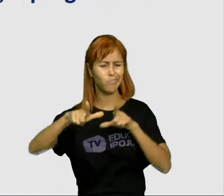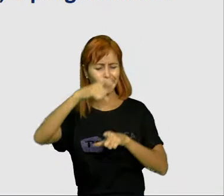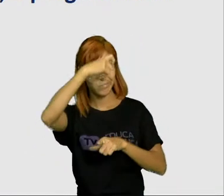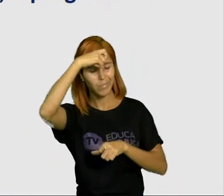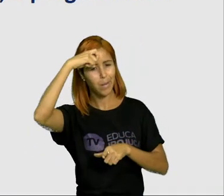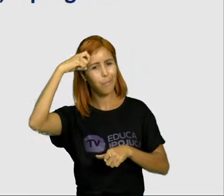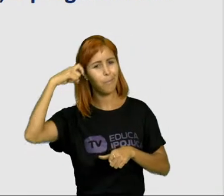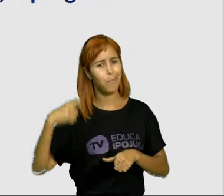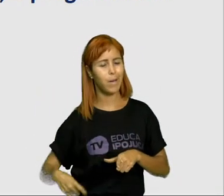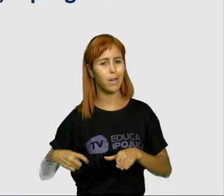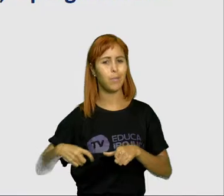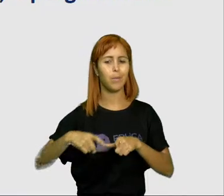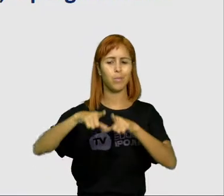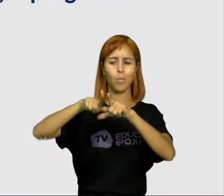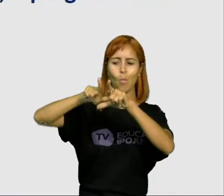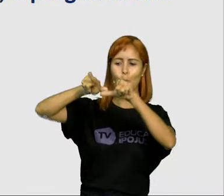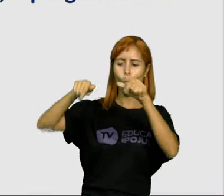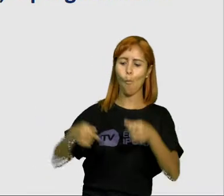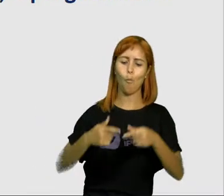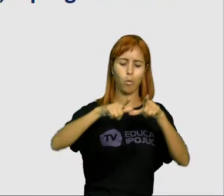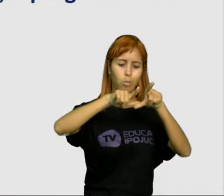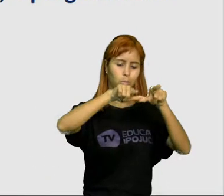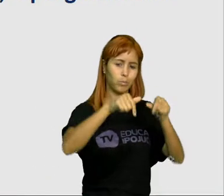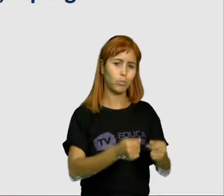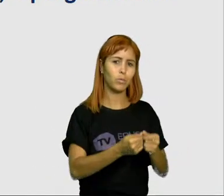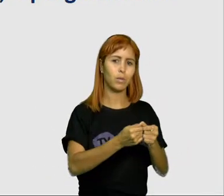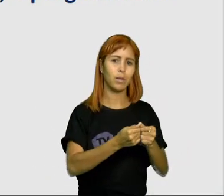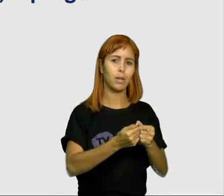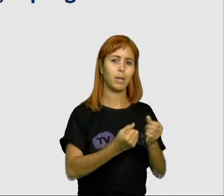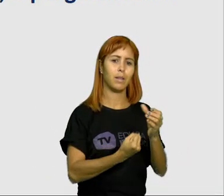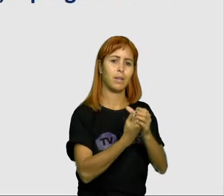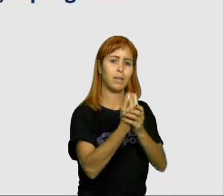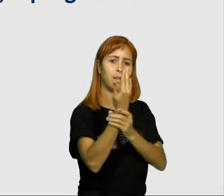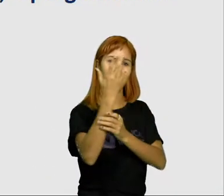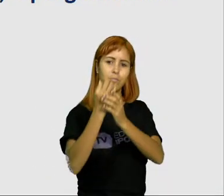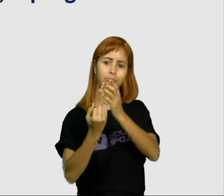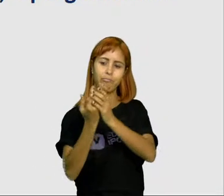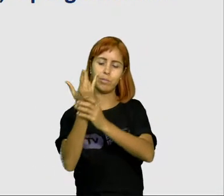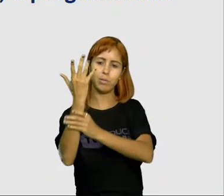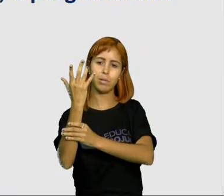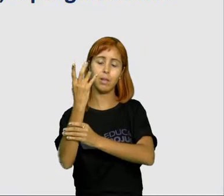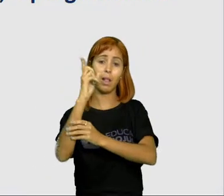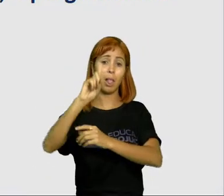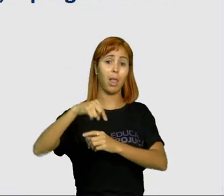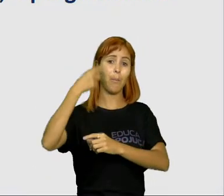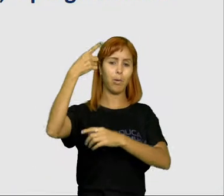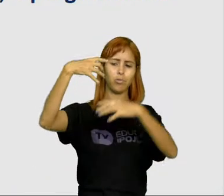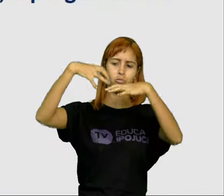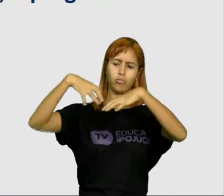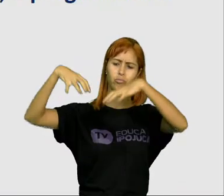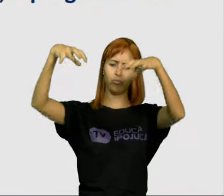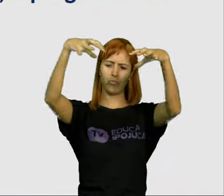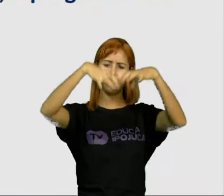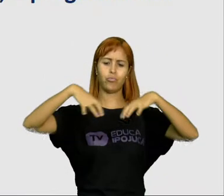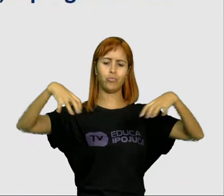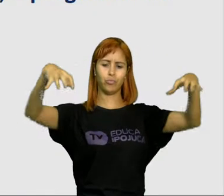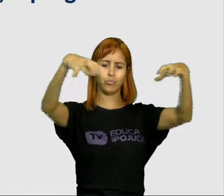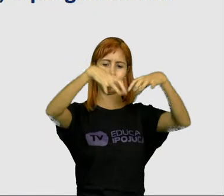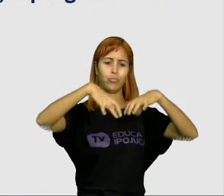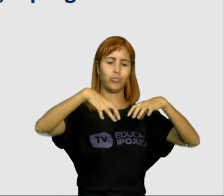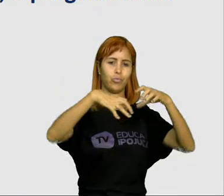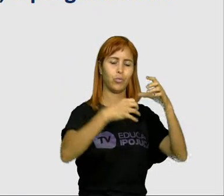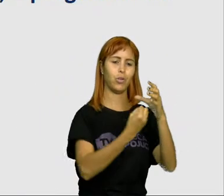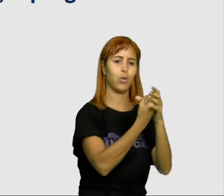para secar suas reservas de trigo. Depois de uma chuvarada, os grãos